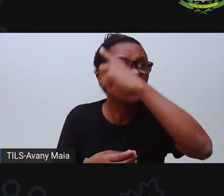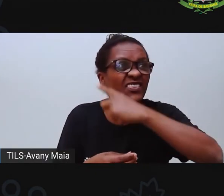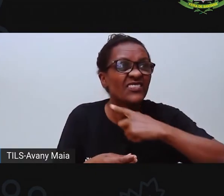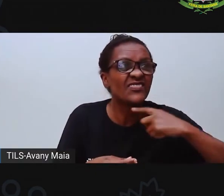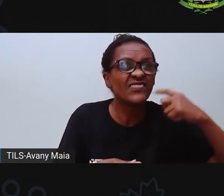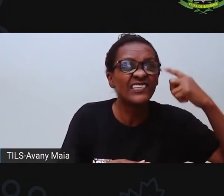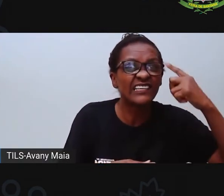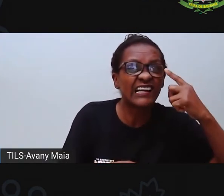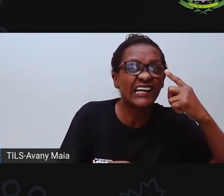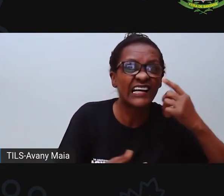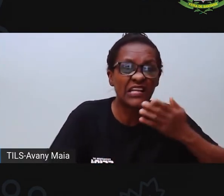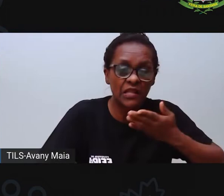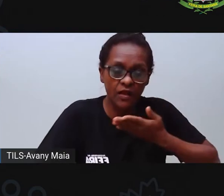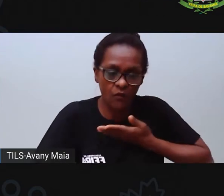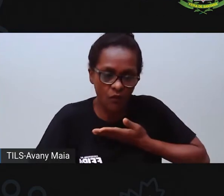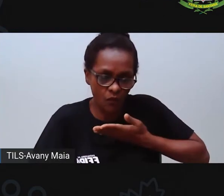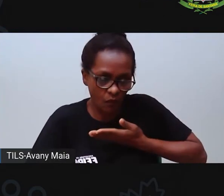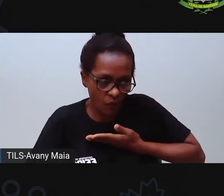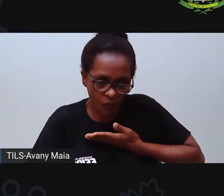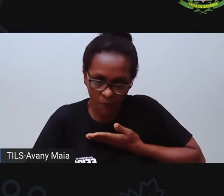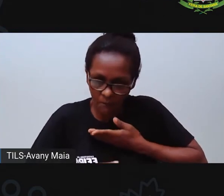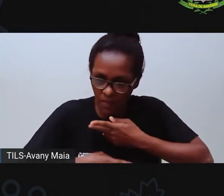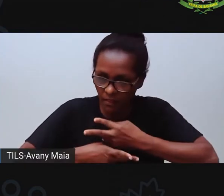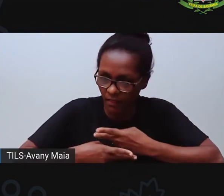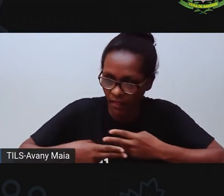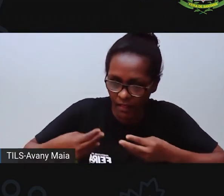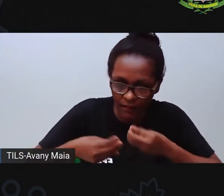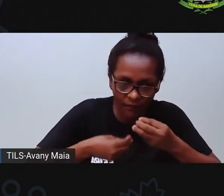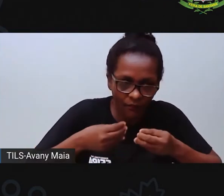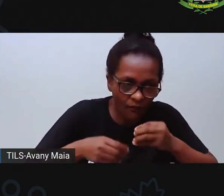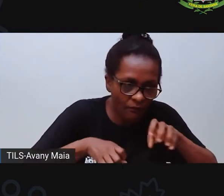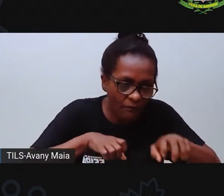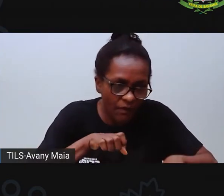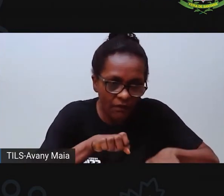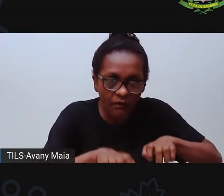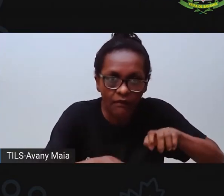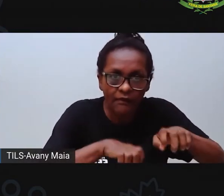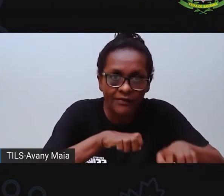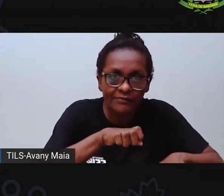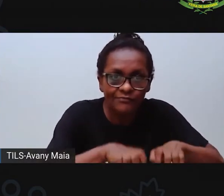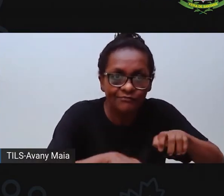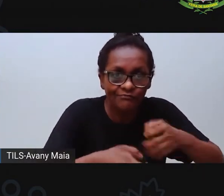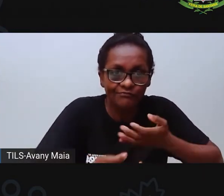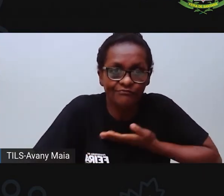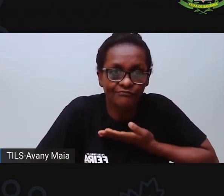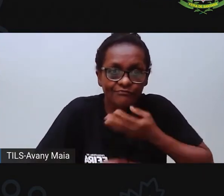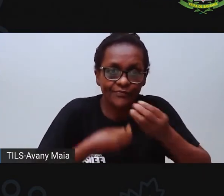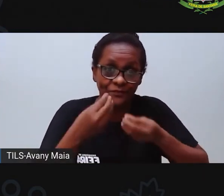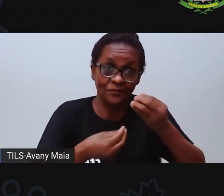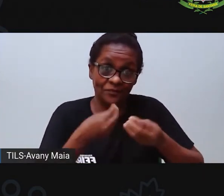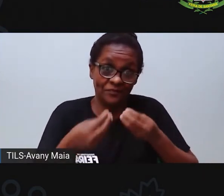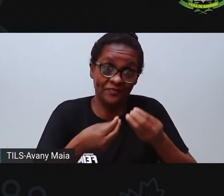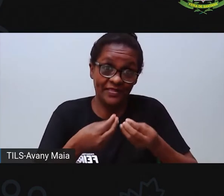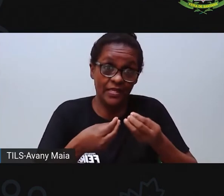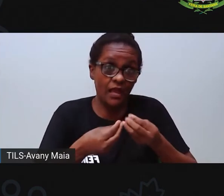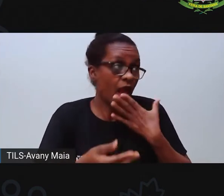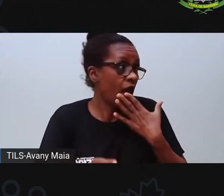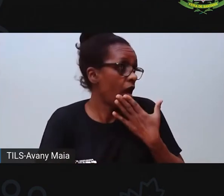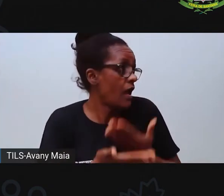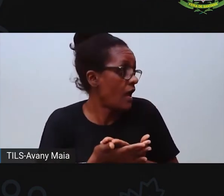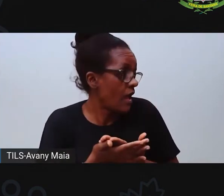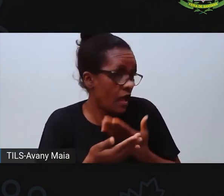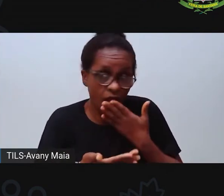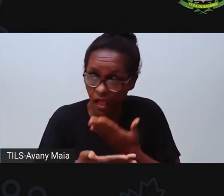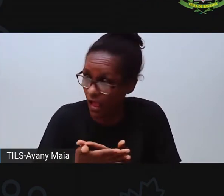daquele monstro, né? A gente foi vendo o formato das patas, o formato do corpo, o que tinha na